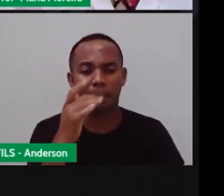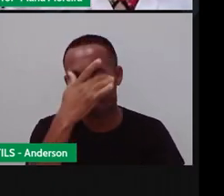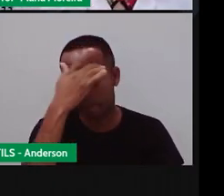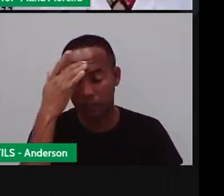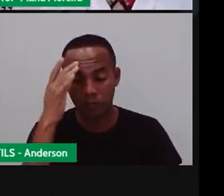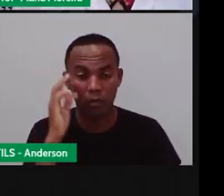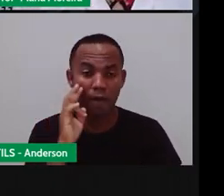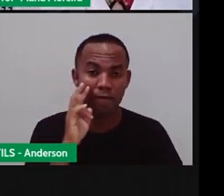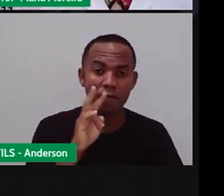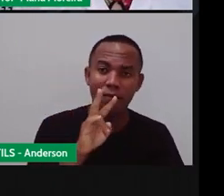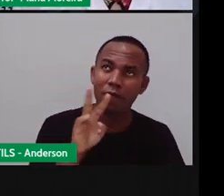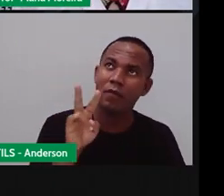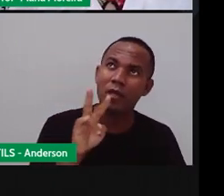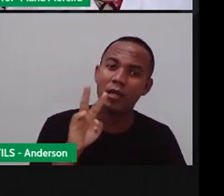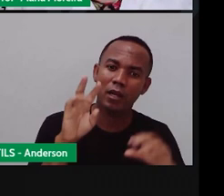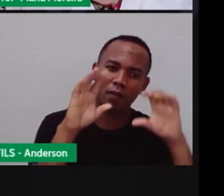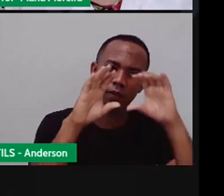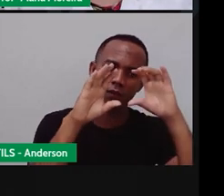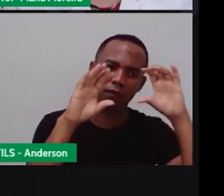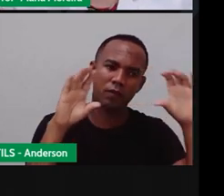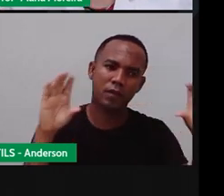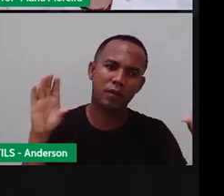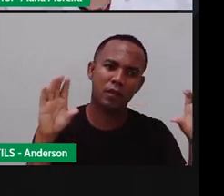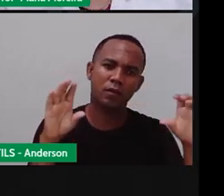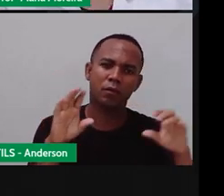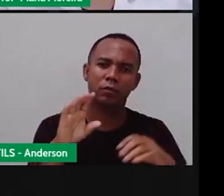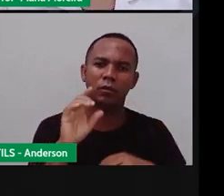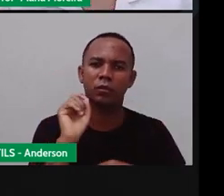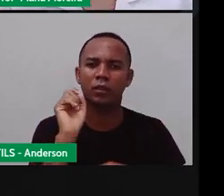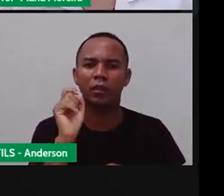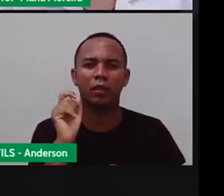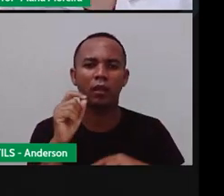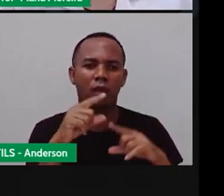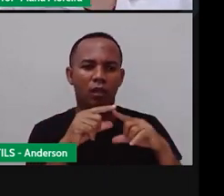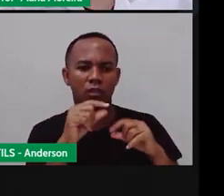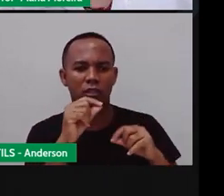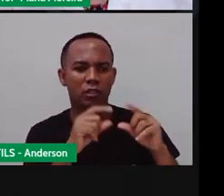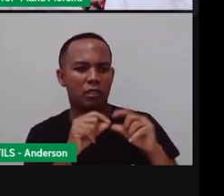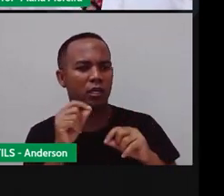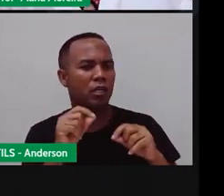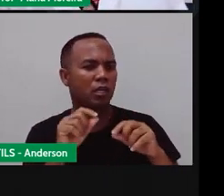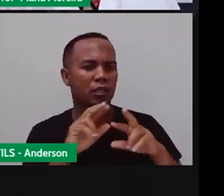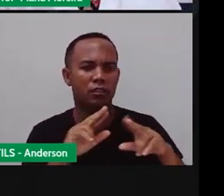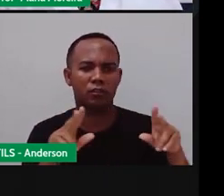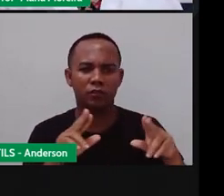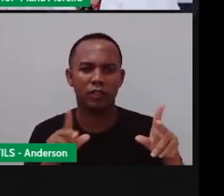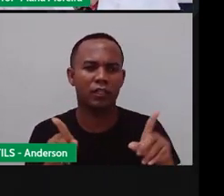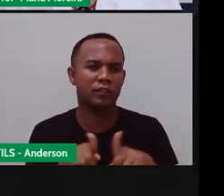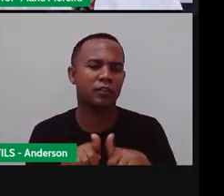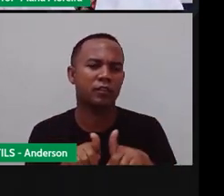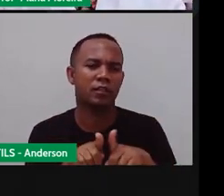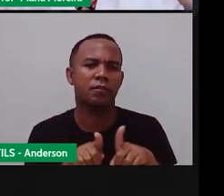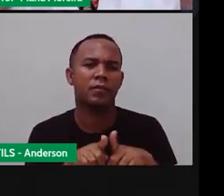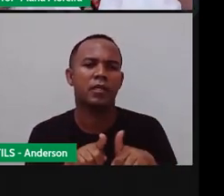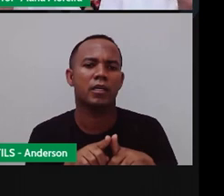O céu, né, olhavam os astros e, através deles, acabavam que,